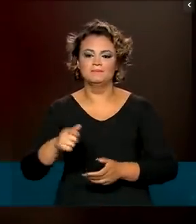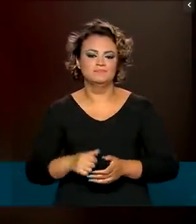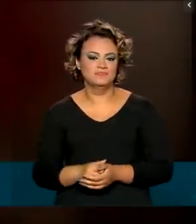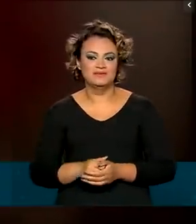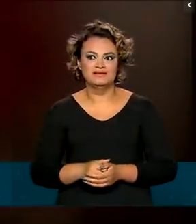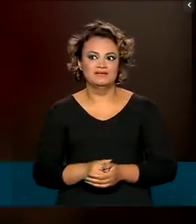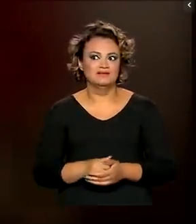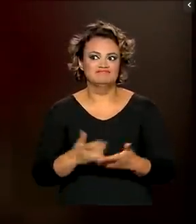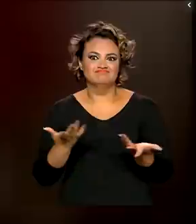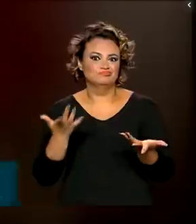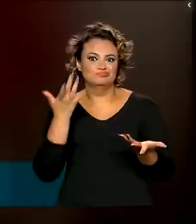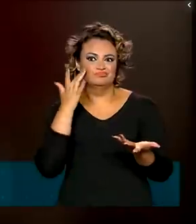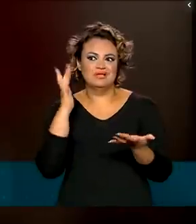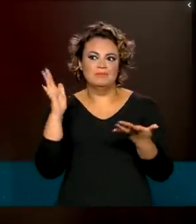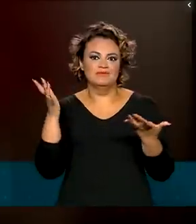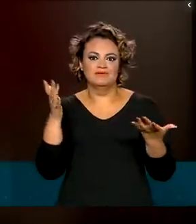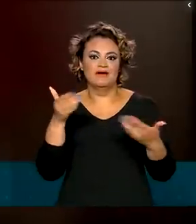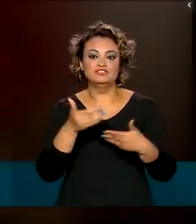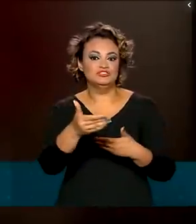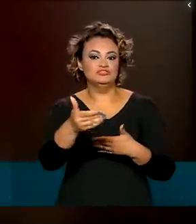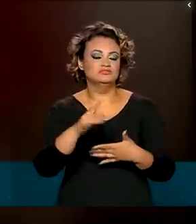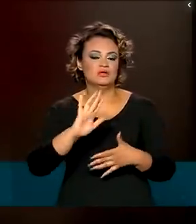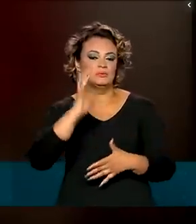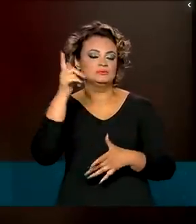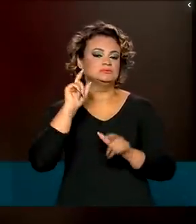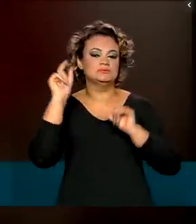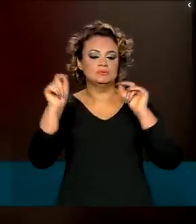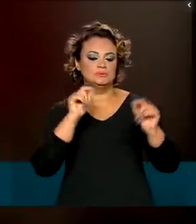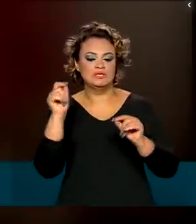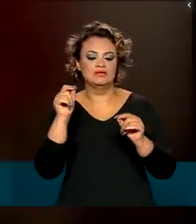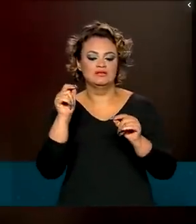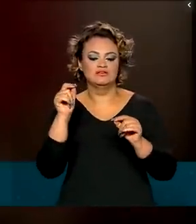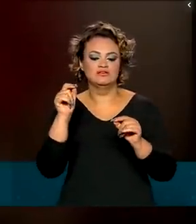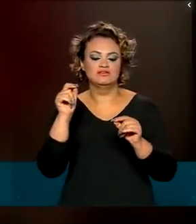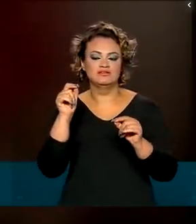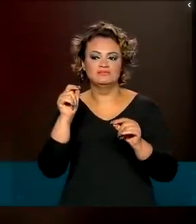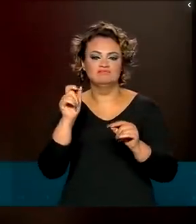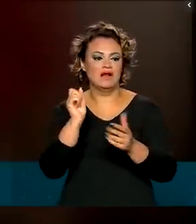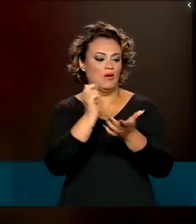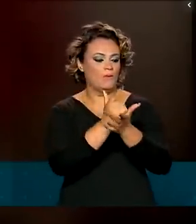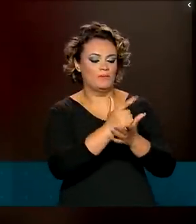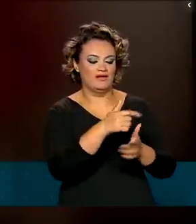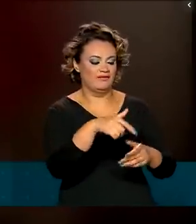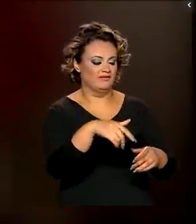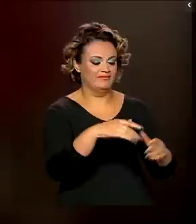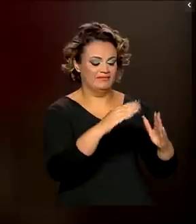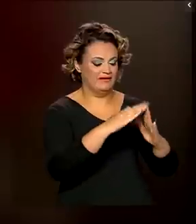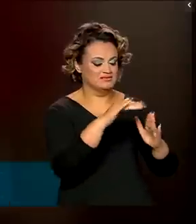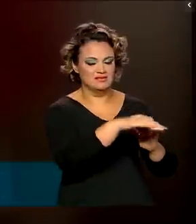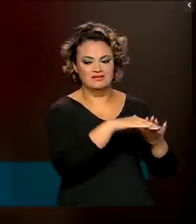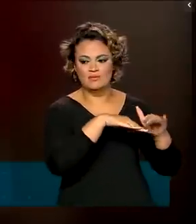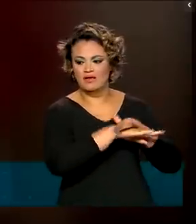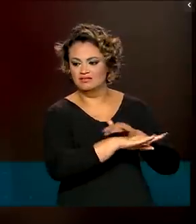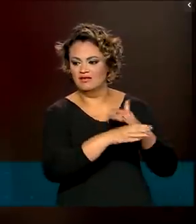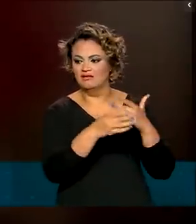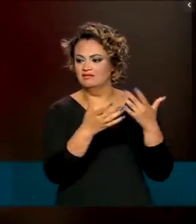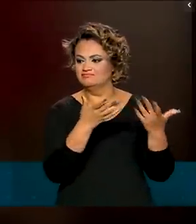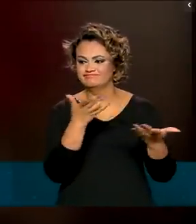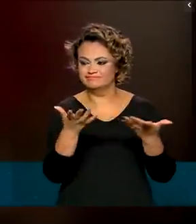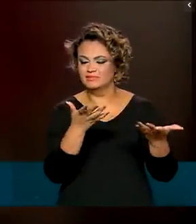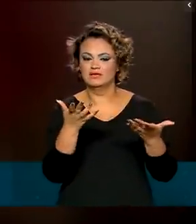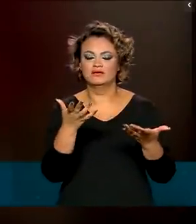sabia o que realmente ia acontecer, então se para ajudar na parte para tu comprar coisas para dentro de casa, guardar, ter